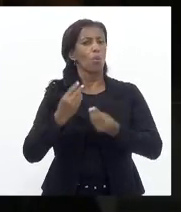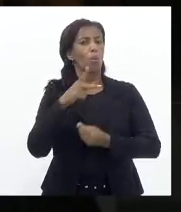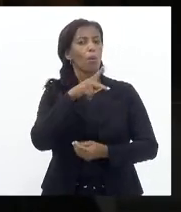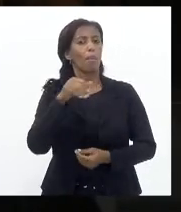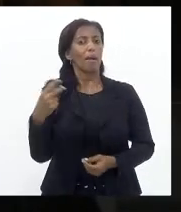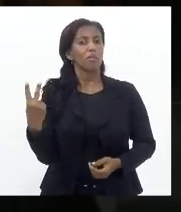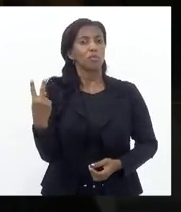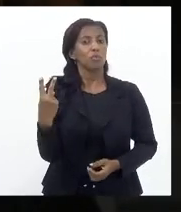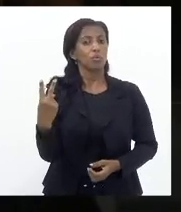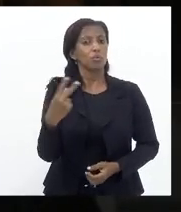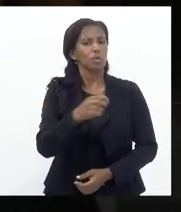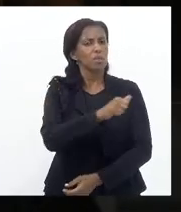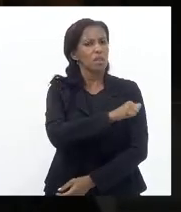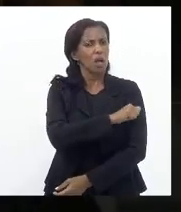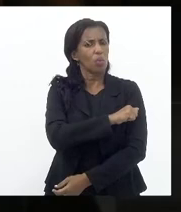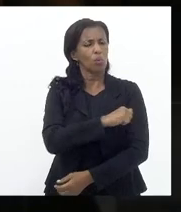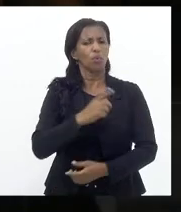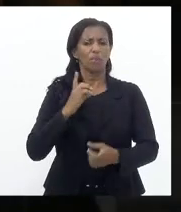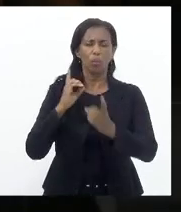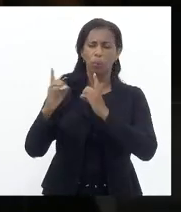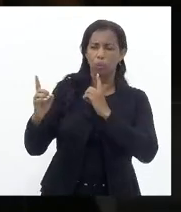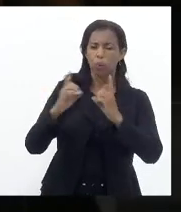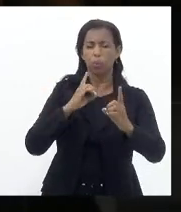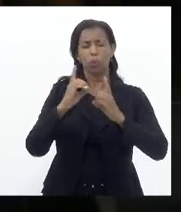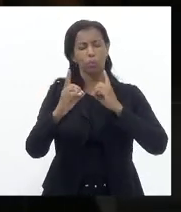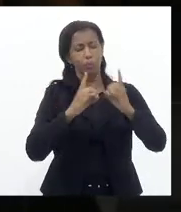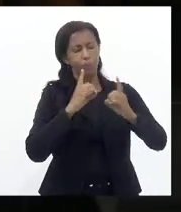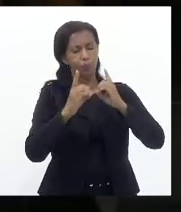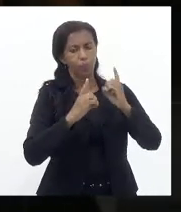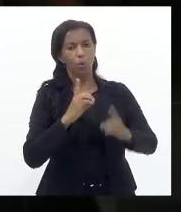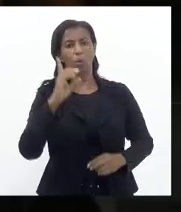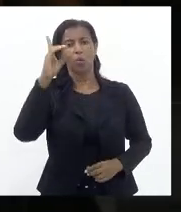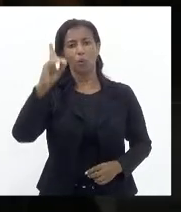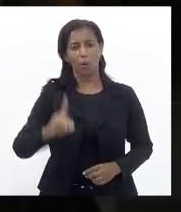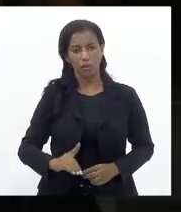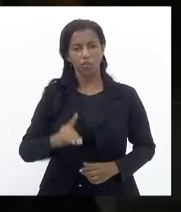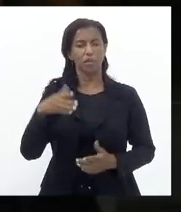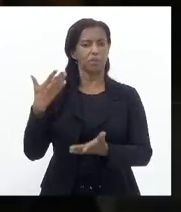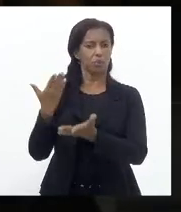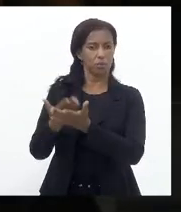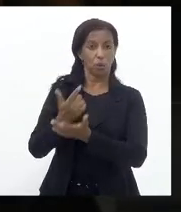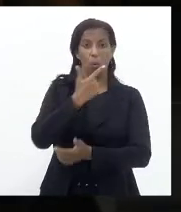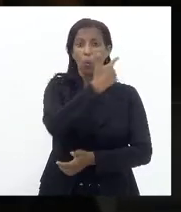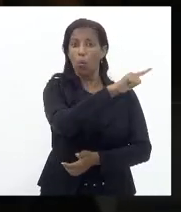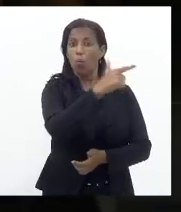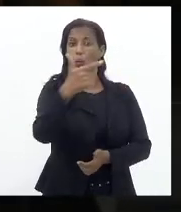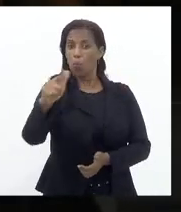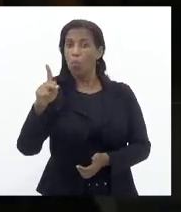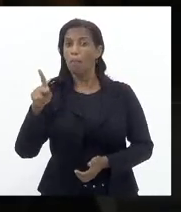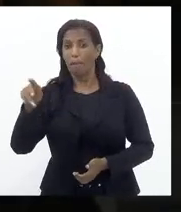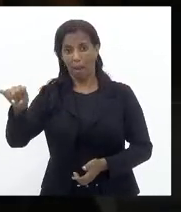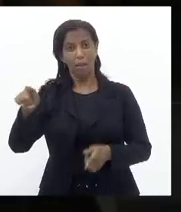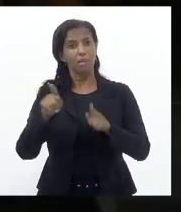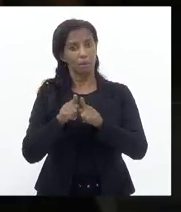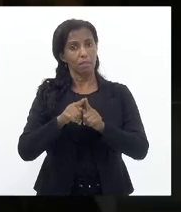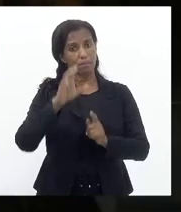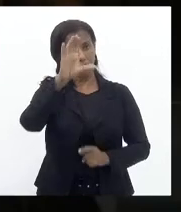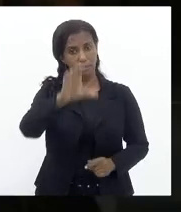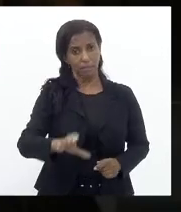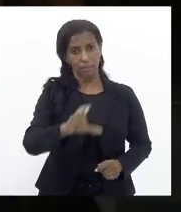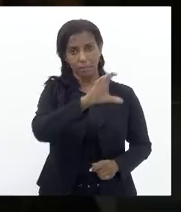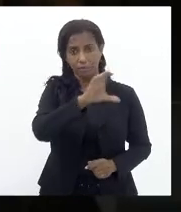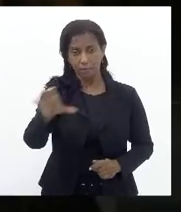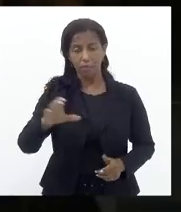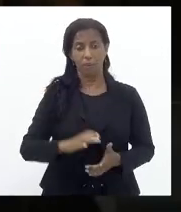de dois alunos Eu venho dialogando Com a direção da escola Em conjunto Com outros pais Também católicos Que